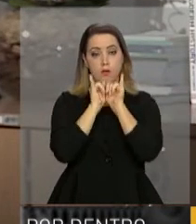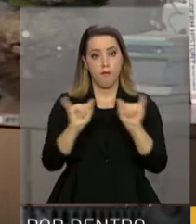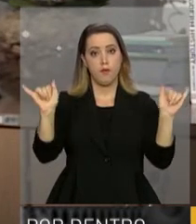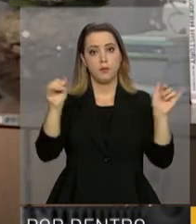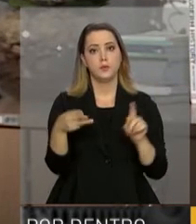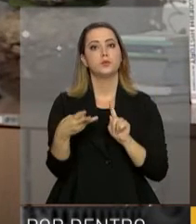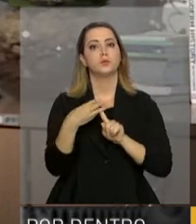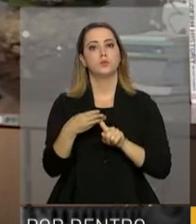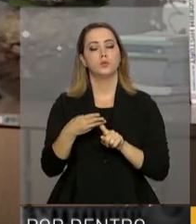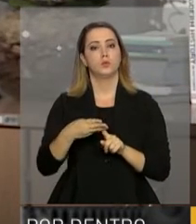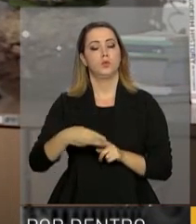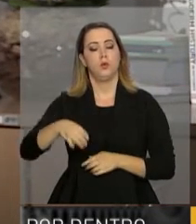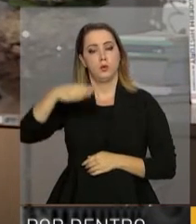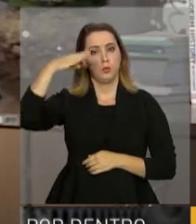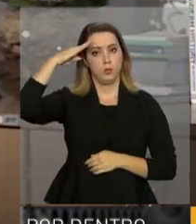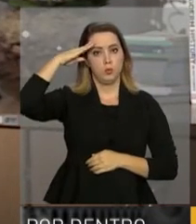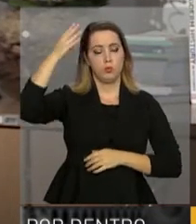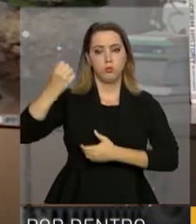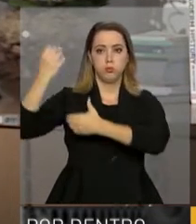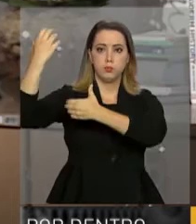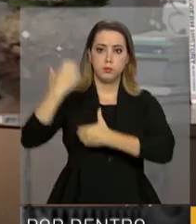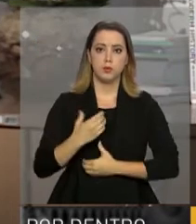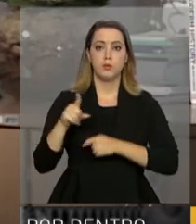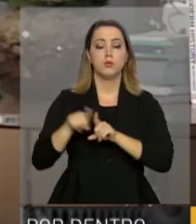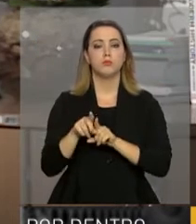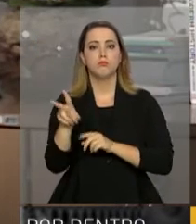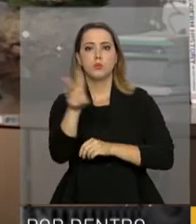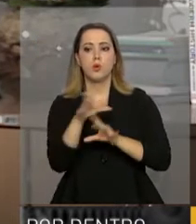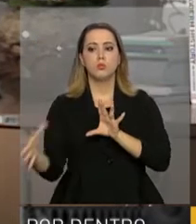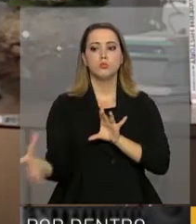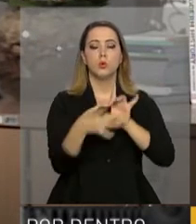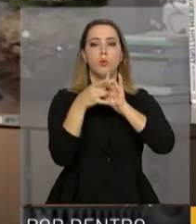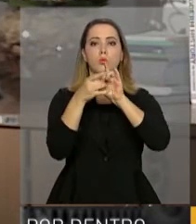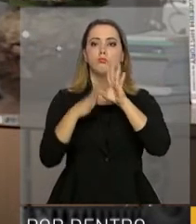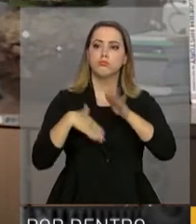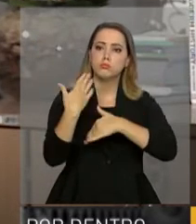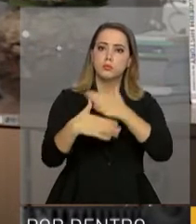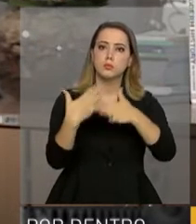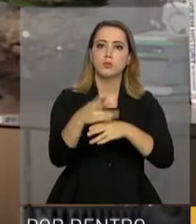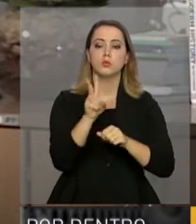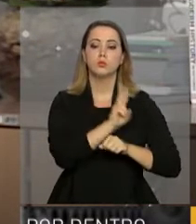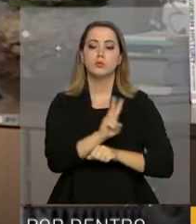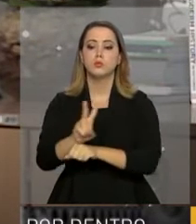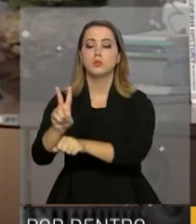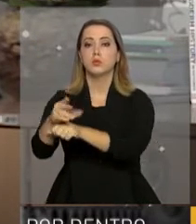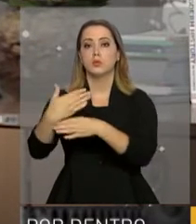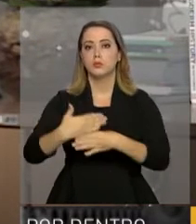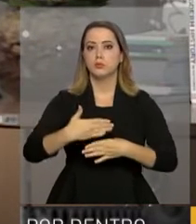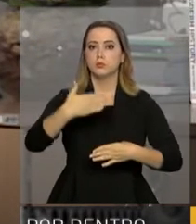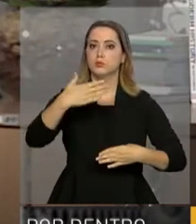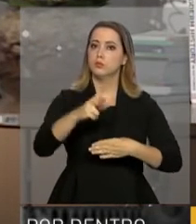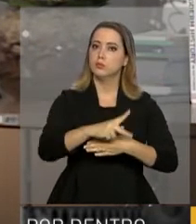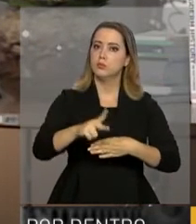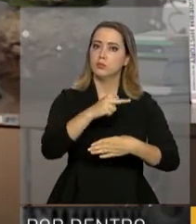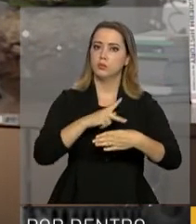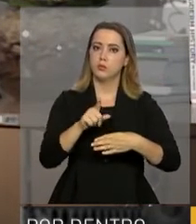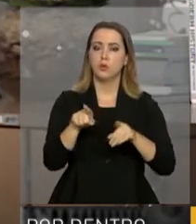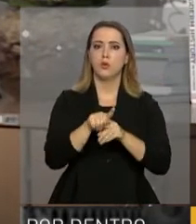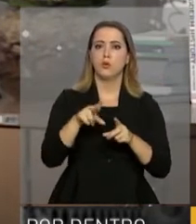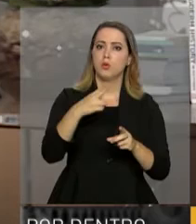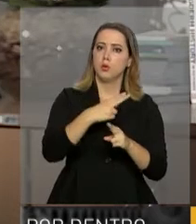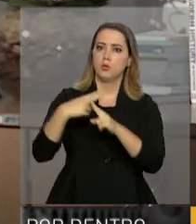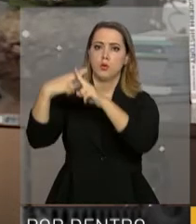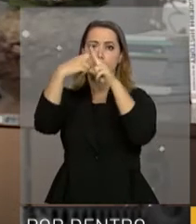Exército Brasileiro tem um sistema integrado de monitoramento de fronteiras. Está em desenvolvimento e vai utilizar, além de satélites, veículos